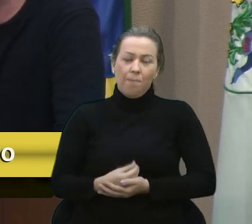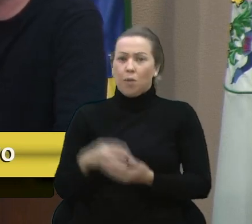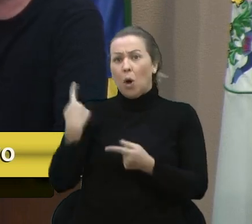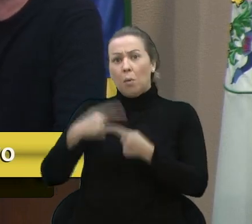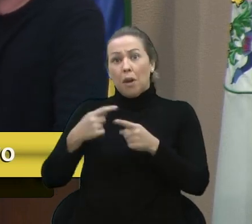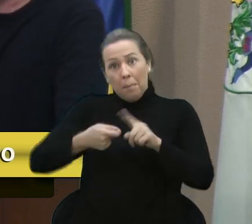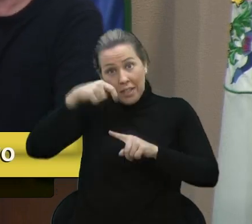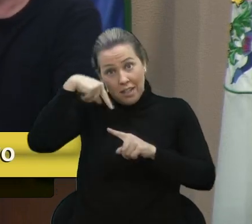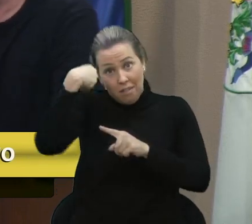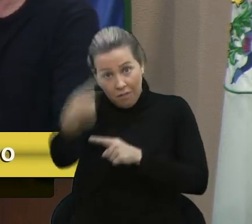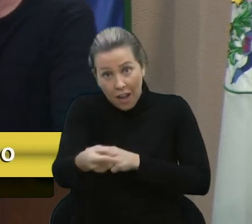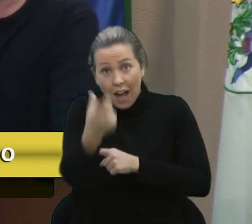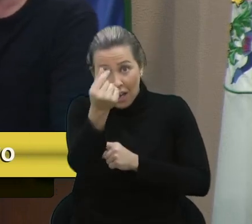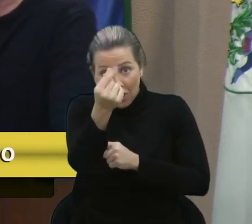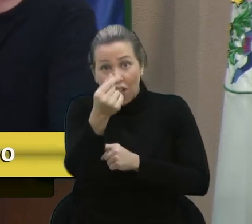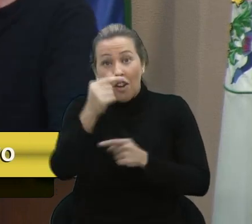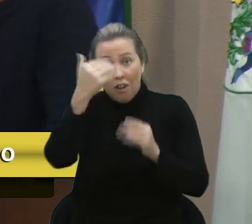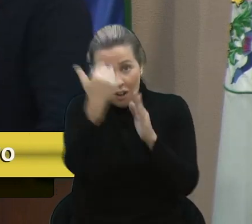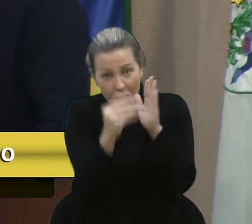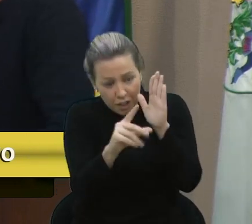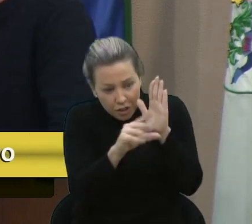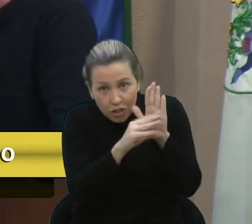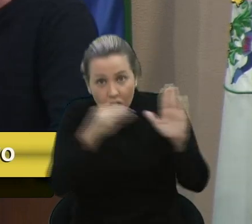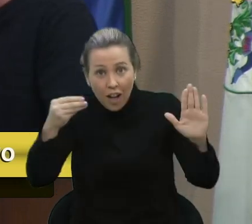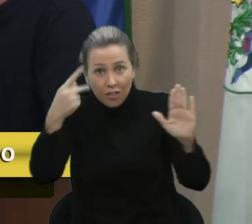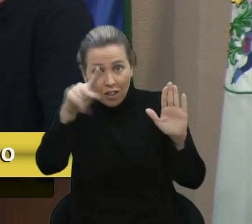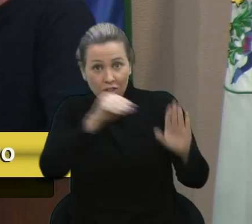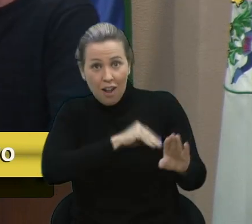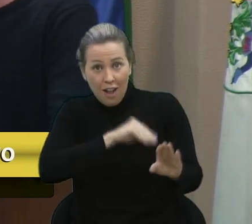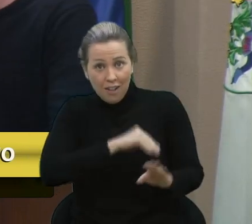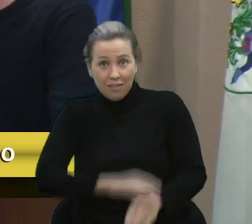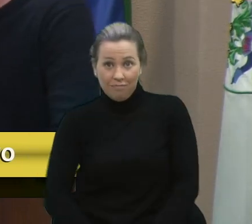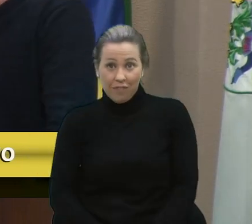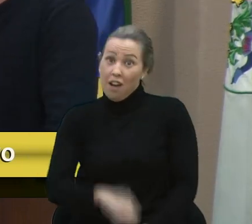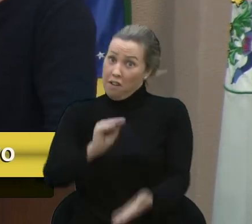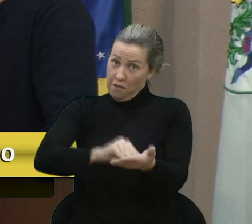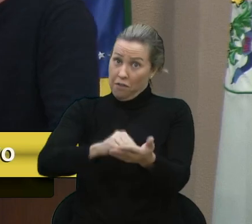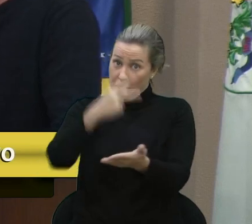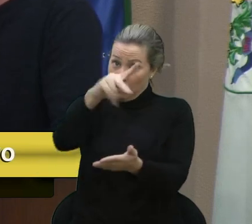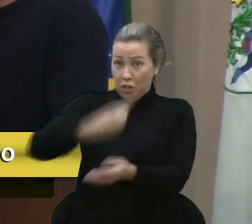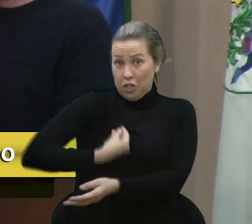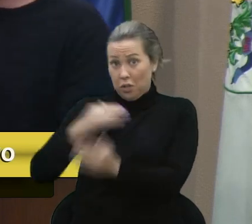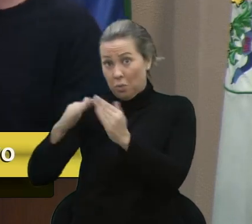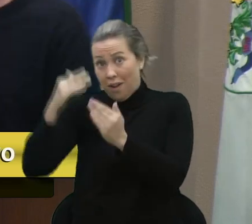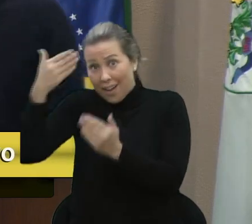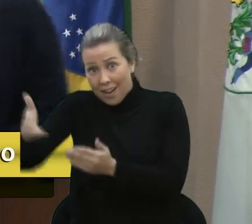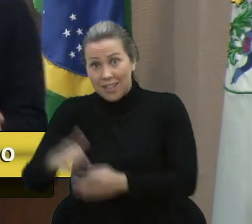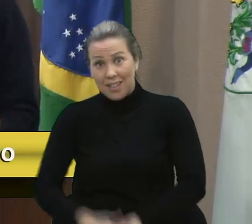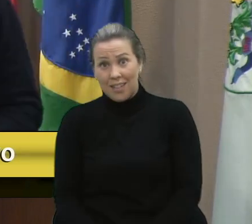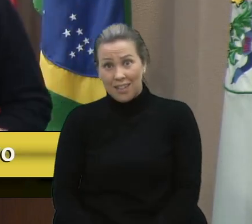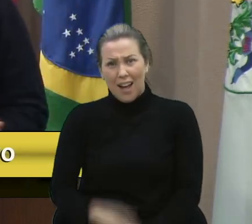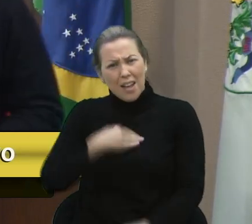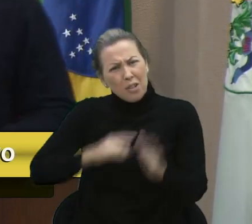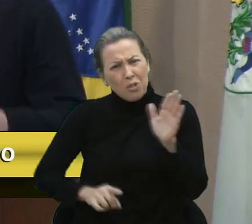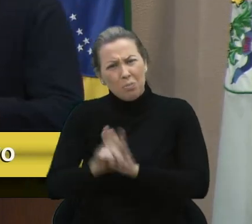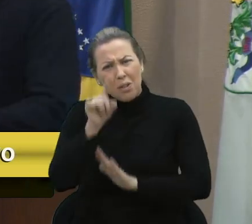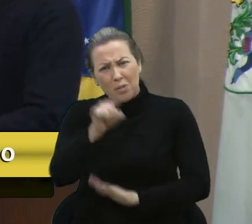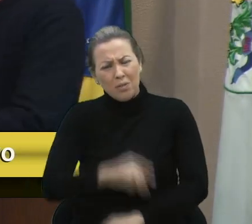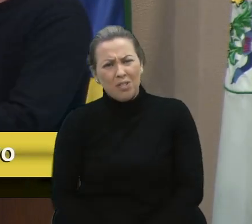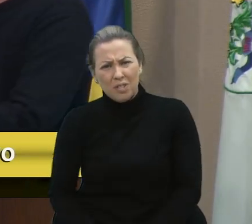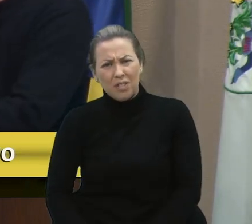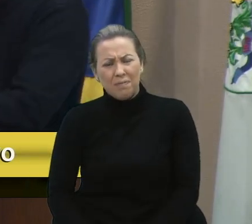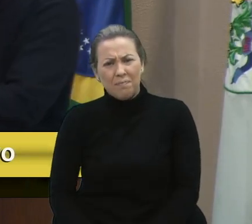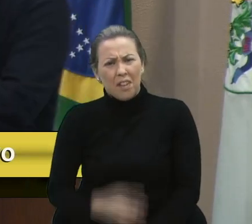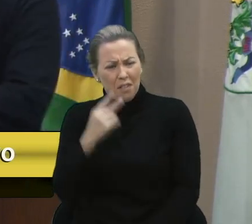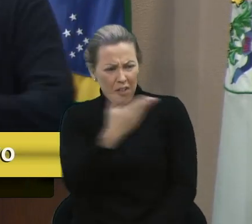mês que vem, esse dinheiro que vai ser tirado do Fantinel, vai faltar. E eu me pergunto, vereador Renato,